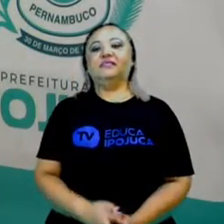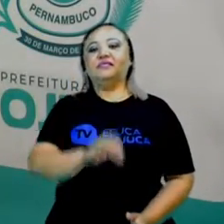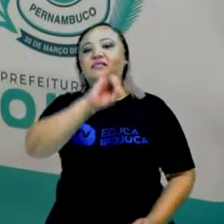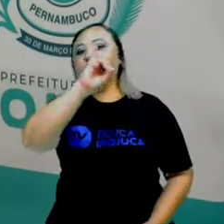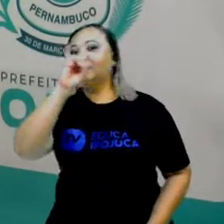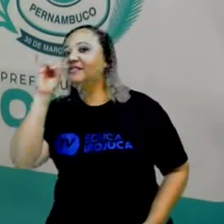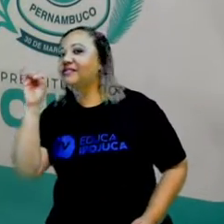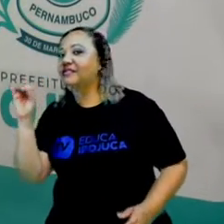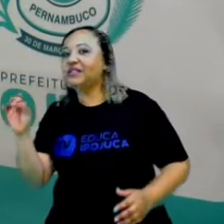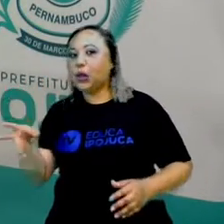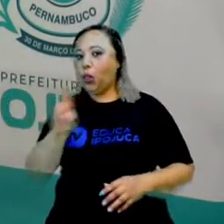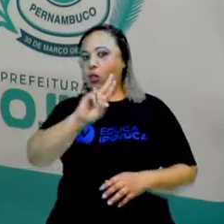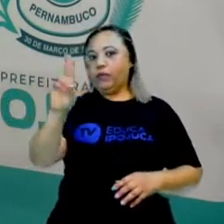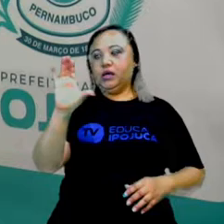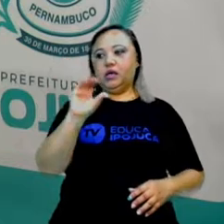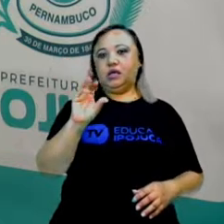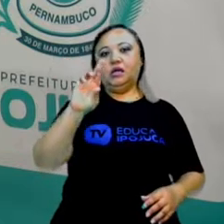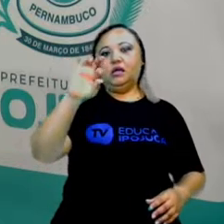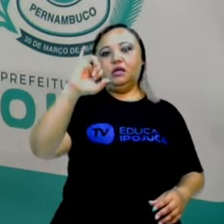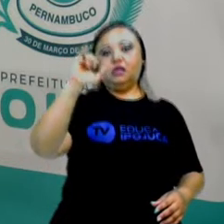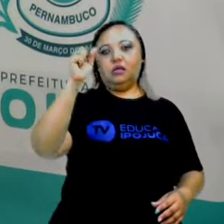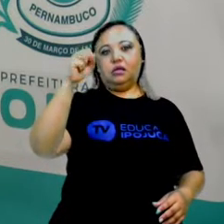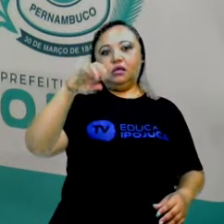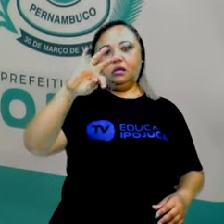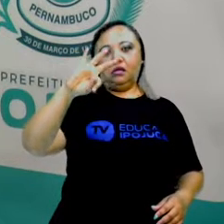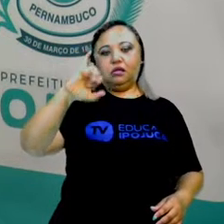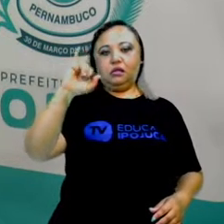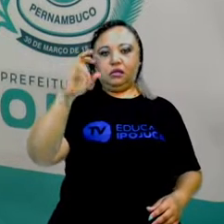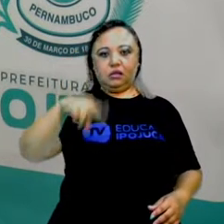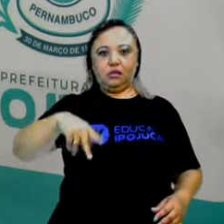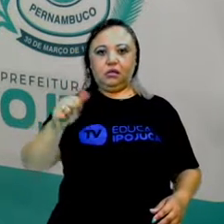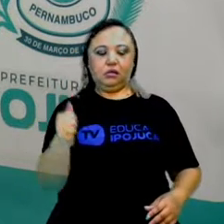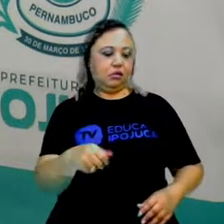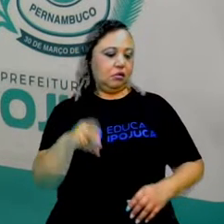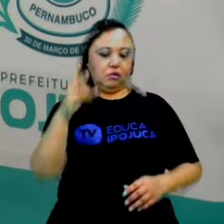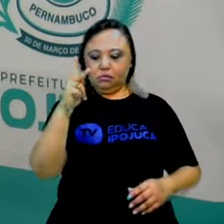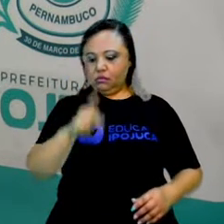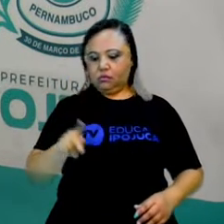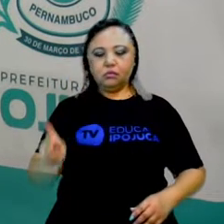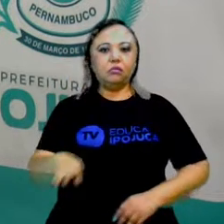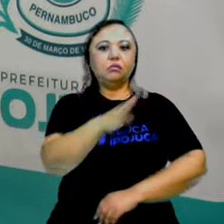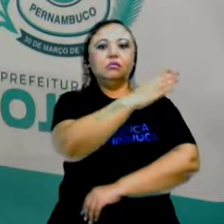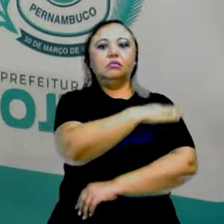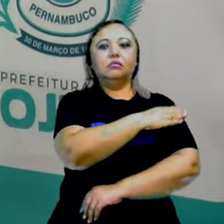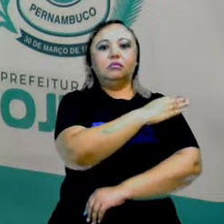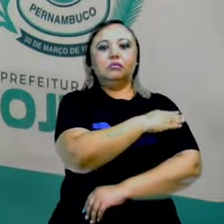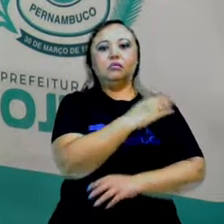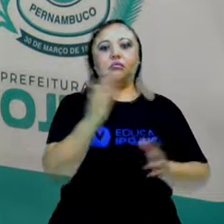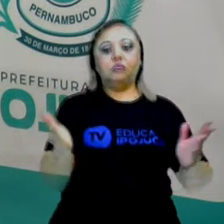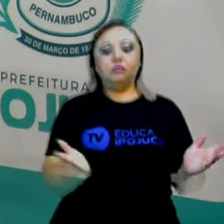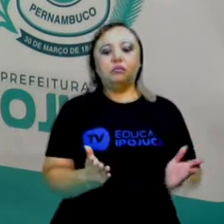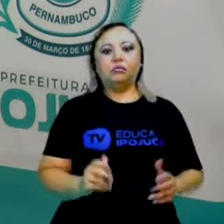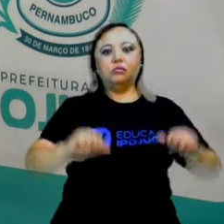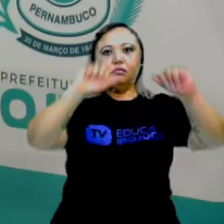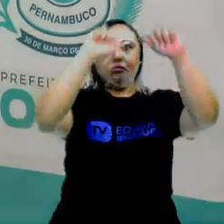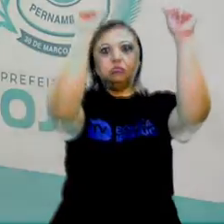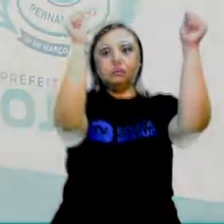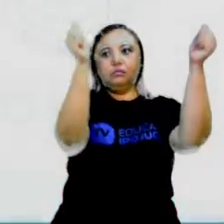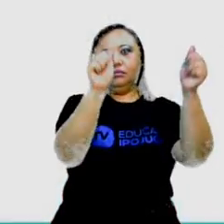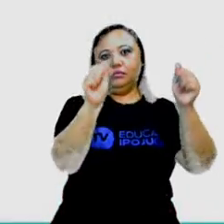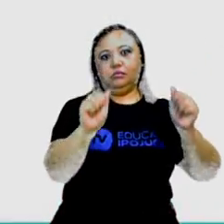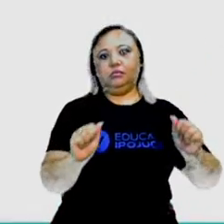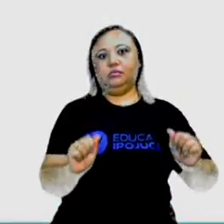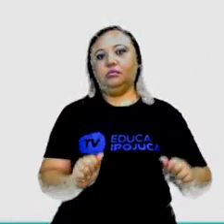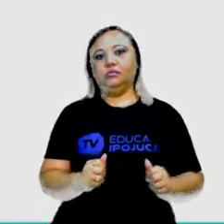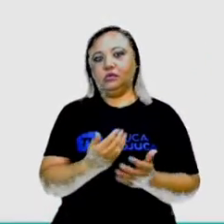Olá, meu nome é Cristina Chagas, sou professora do quarto ano. E hoje nós vamos ter uma aula de arte sobre criações